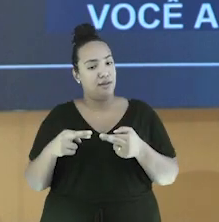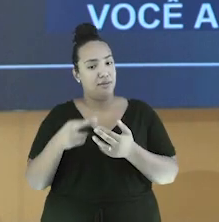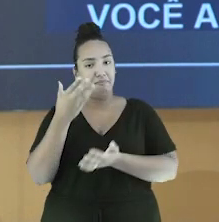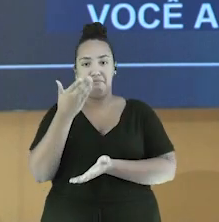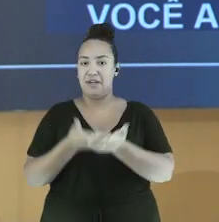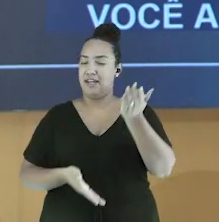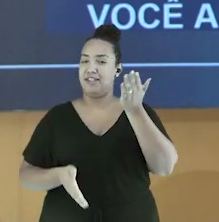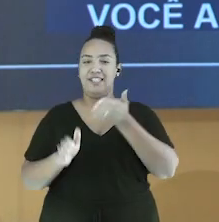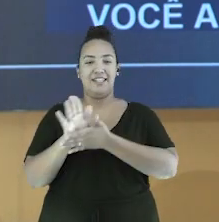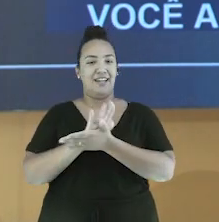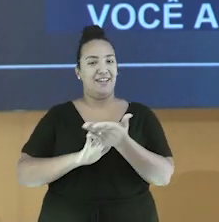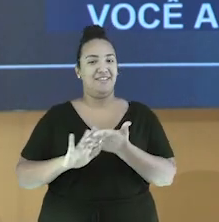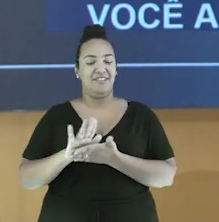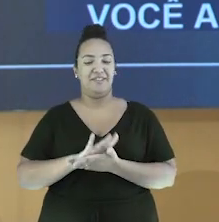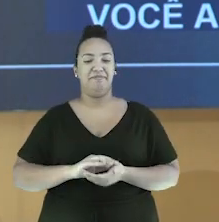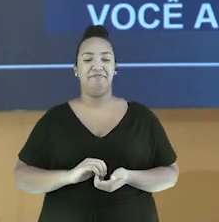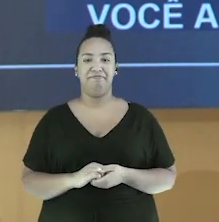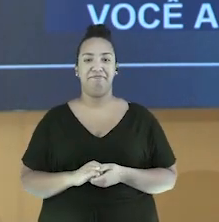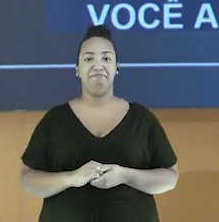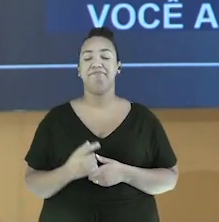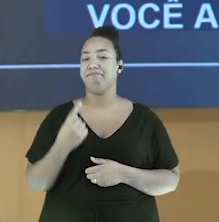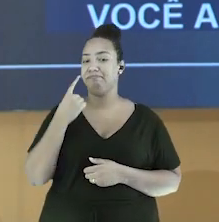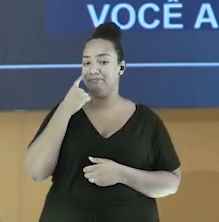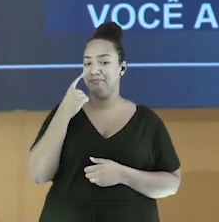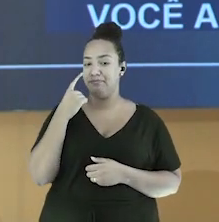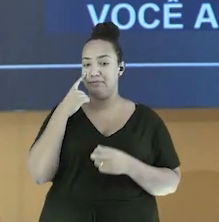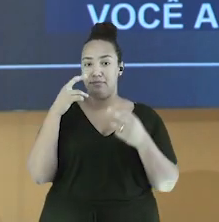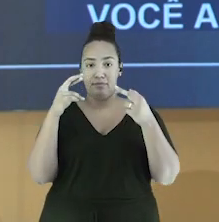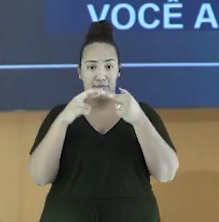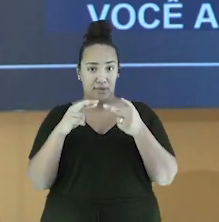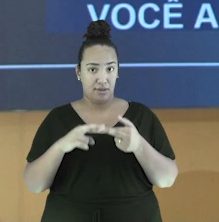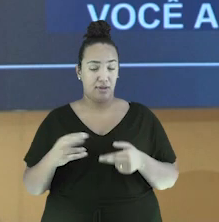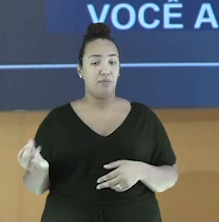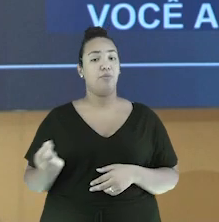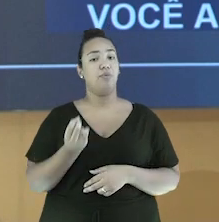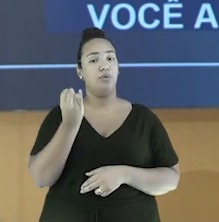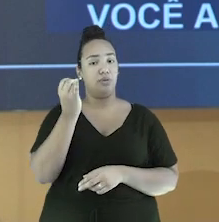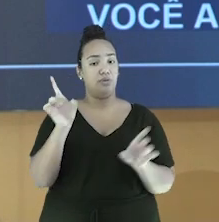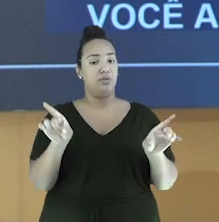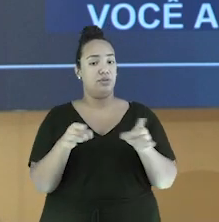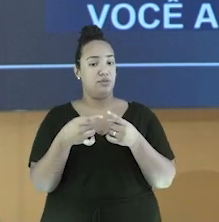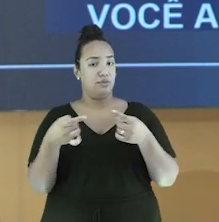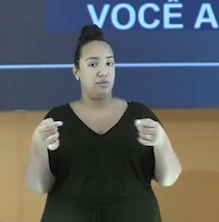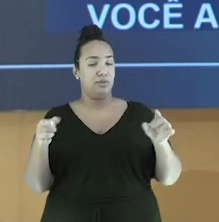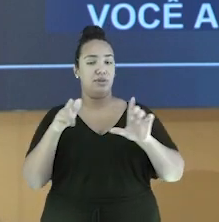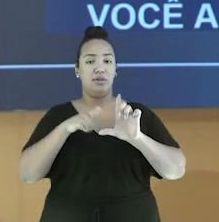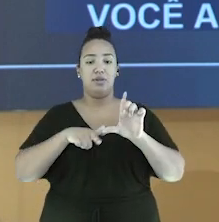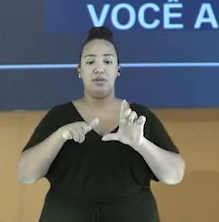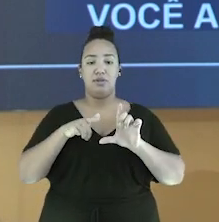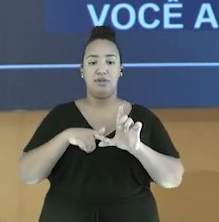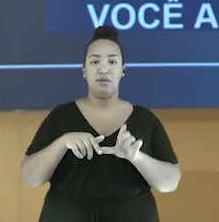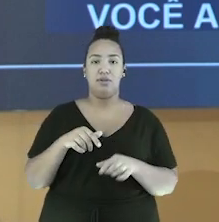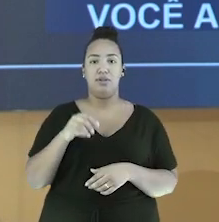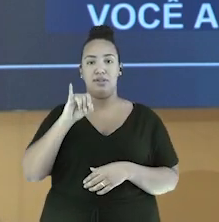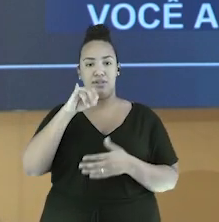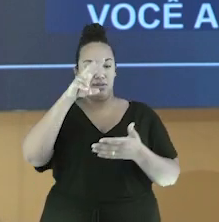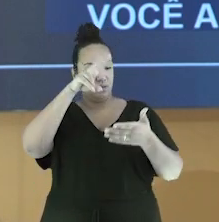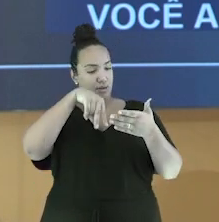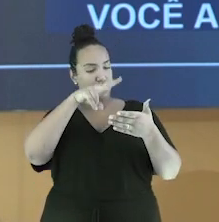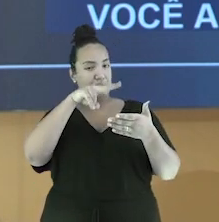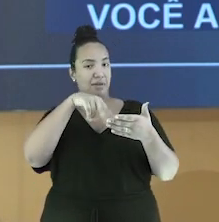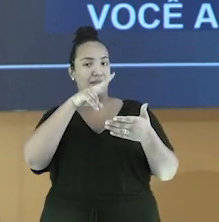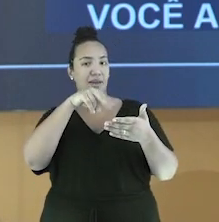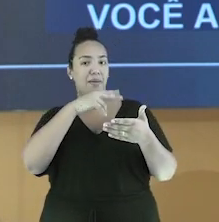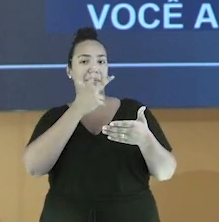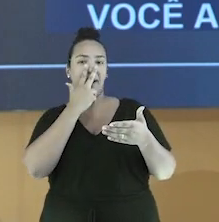Vocês podem notar que isso é muito importante para a musicalidade da letra. A gente só lendo, parece que já está cantando.